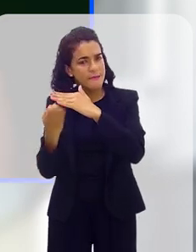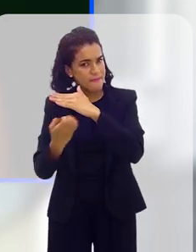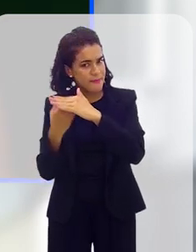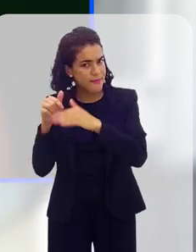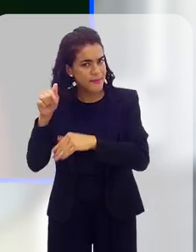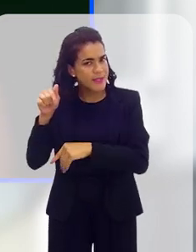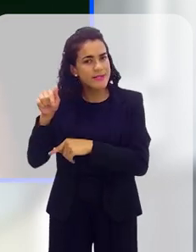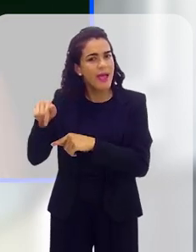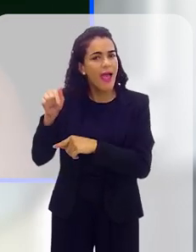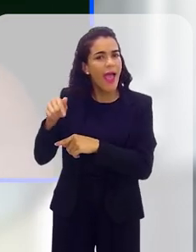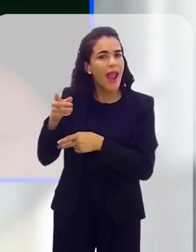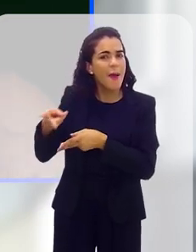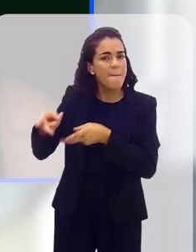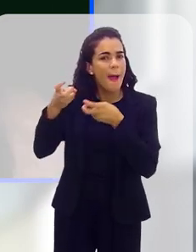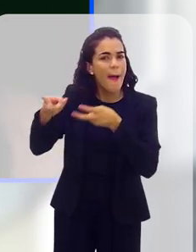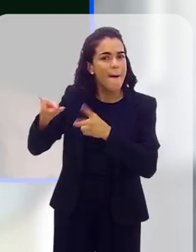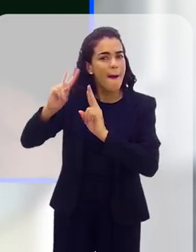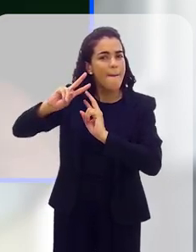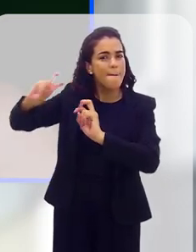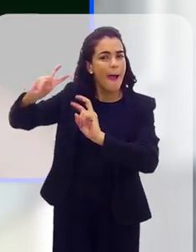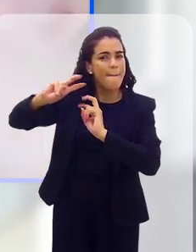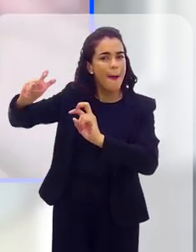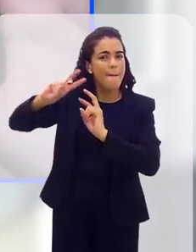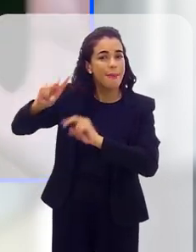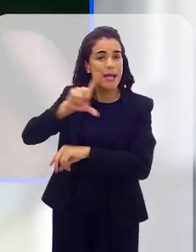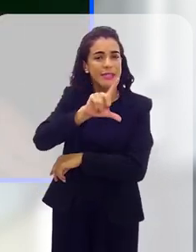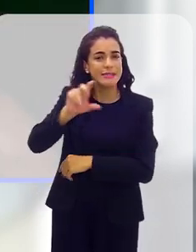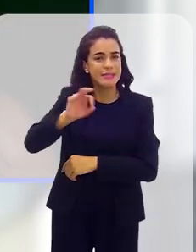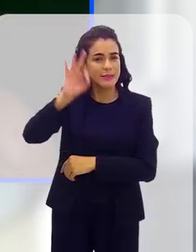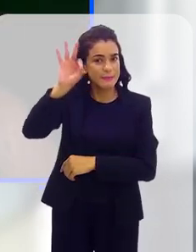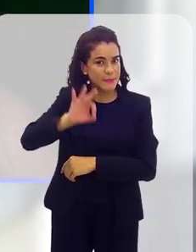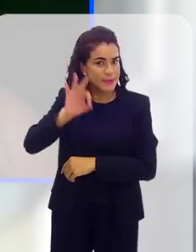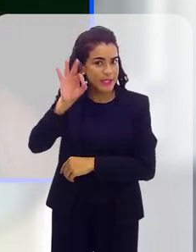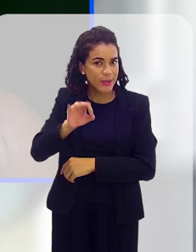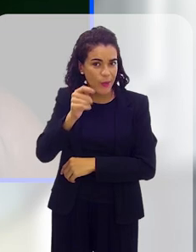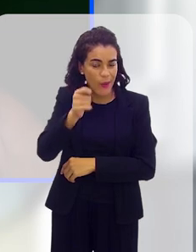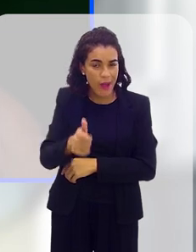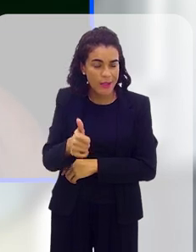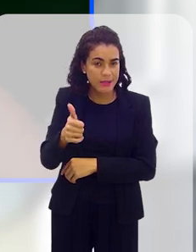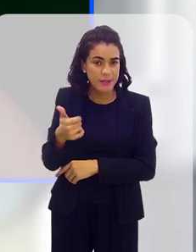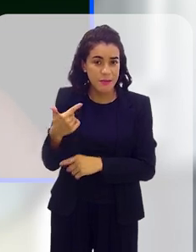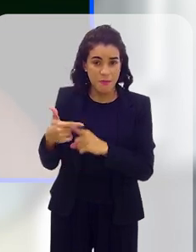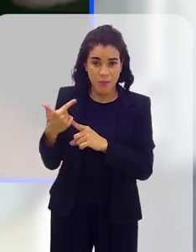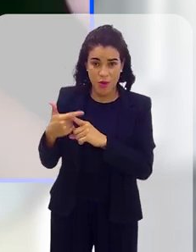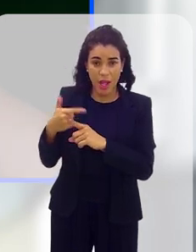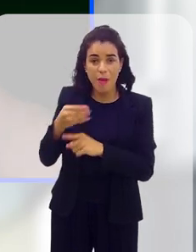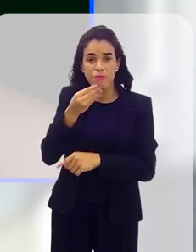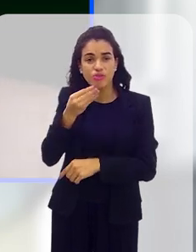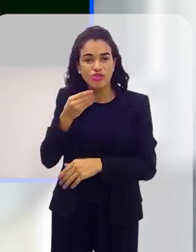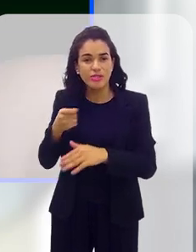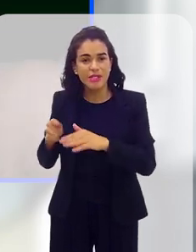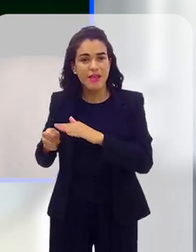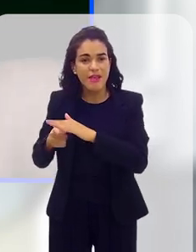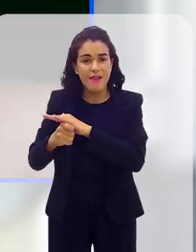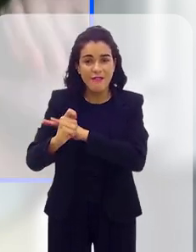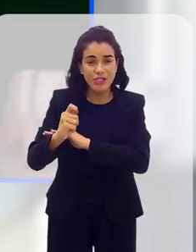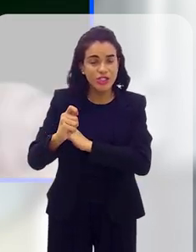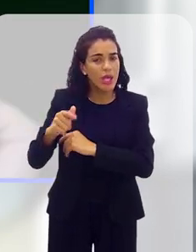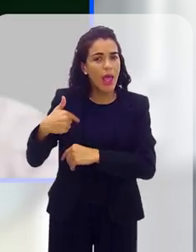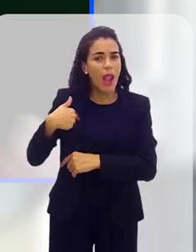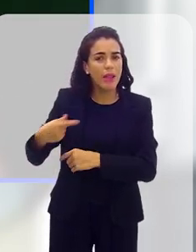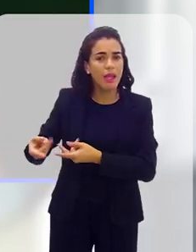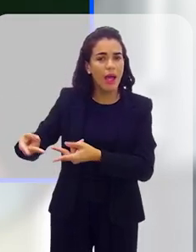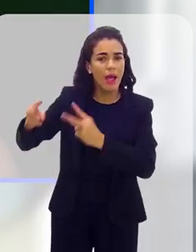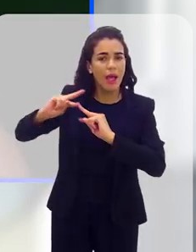e essa empresa, ela está lucrando praticamente 100%, porque tudo que ela deveria investir,